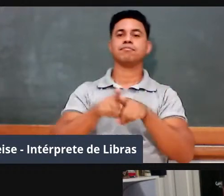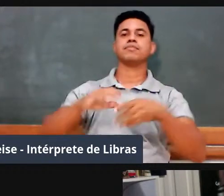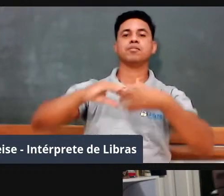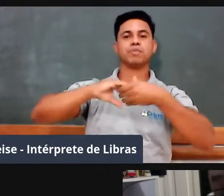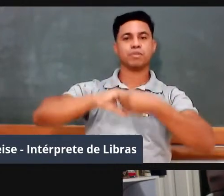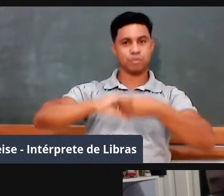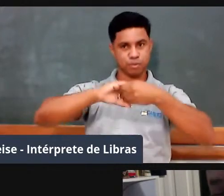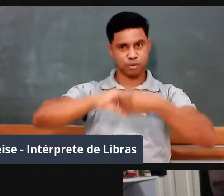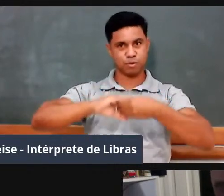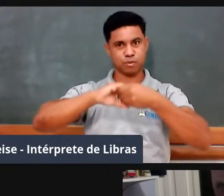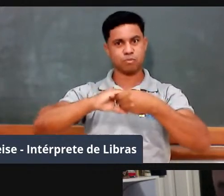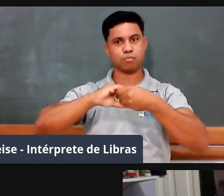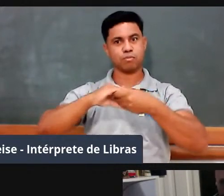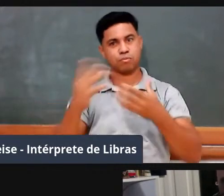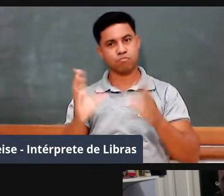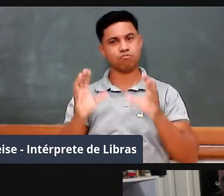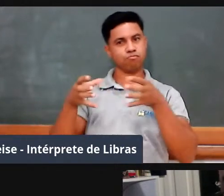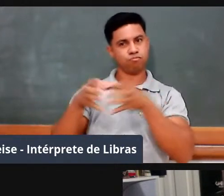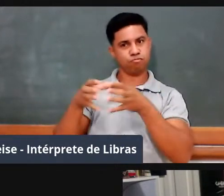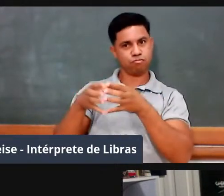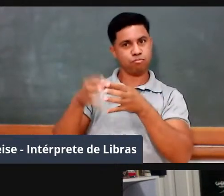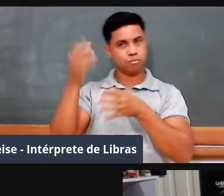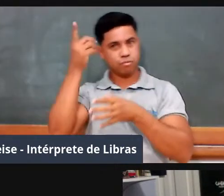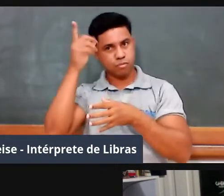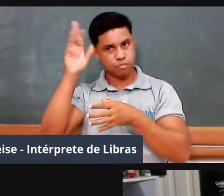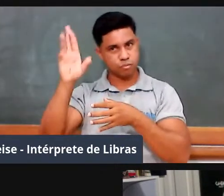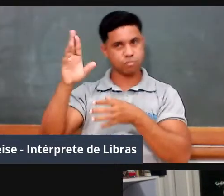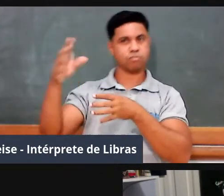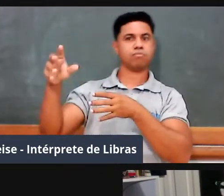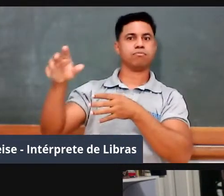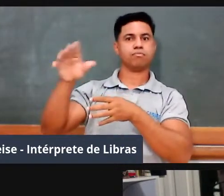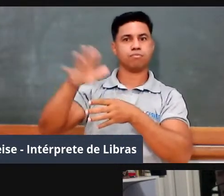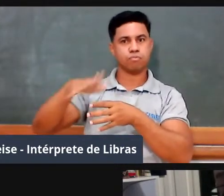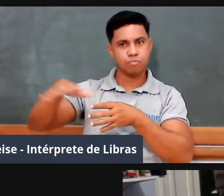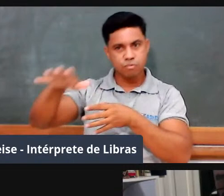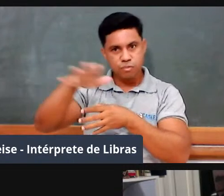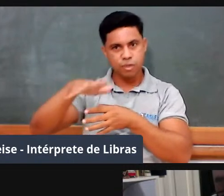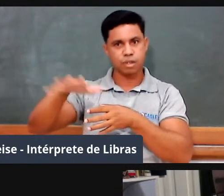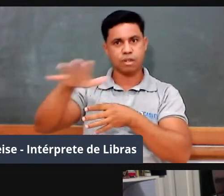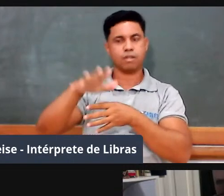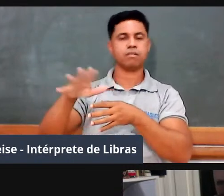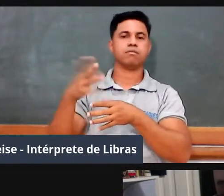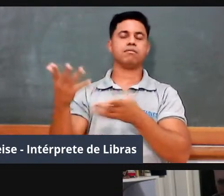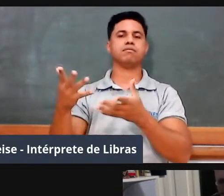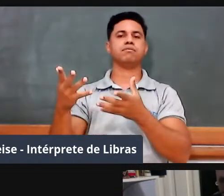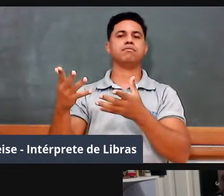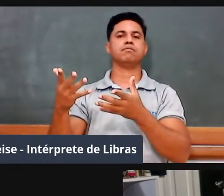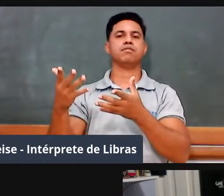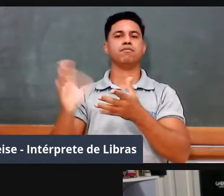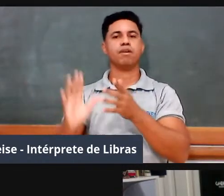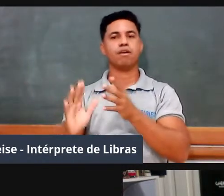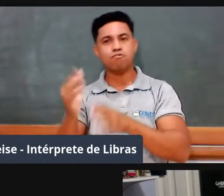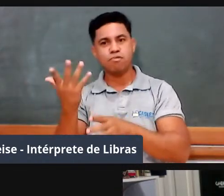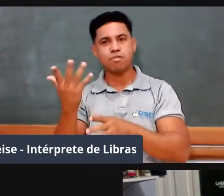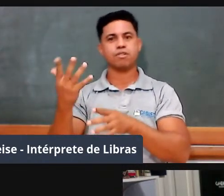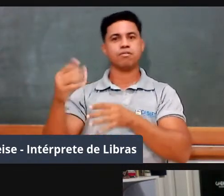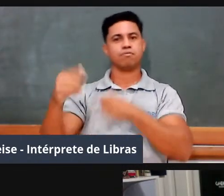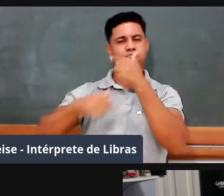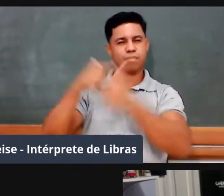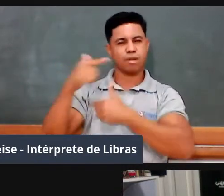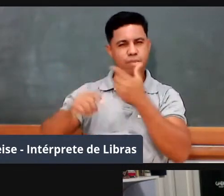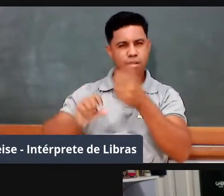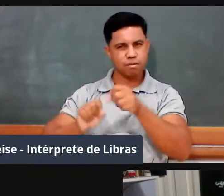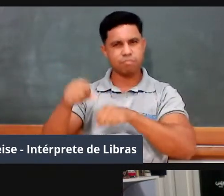das diretorias regionais que promovem, vem promovendo esse trabalho de formação. E